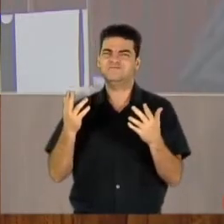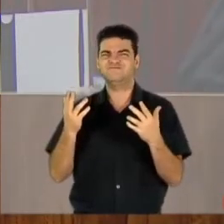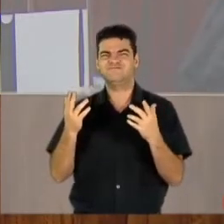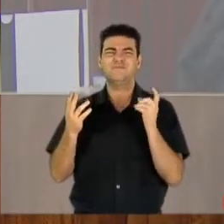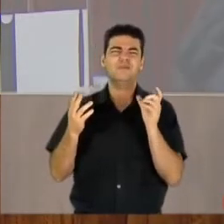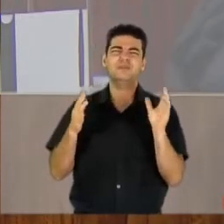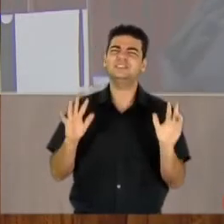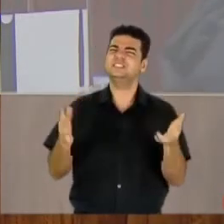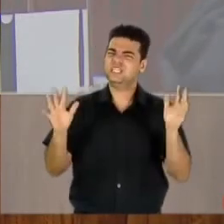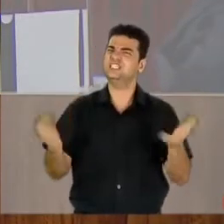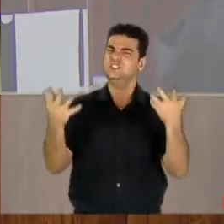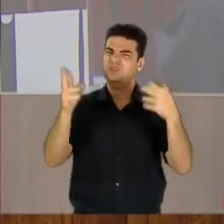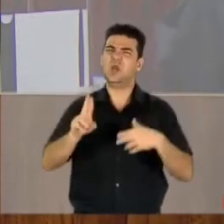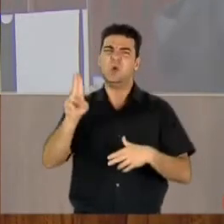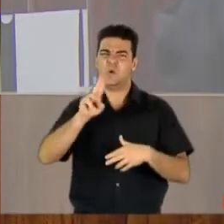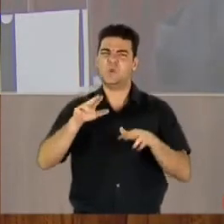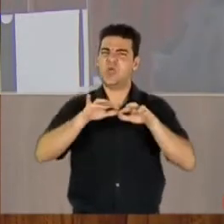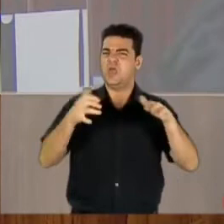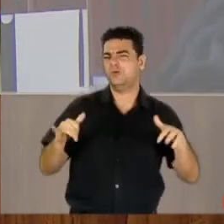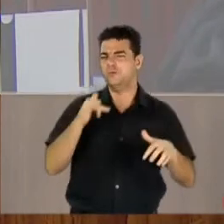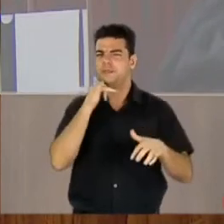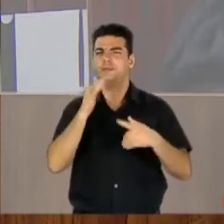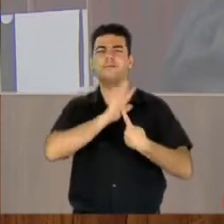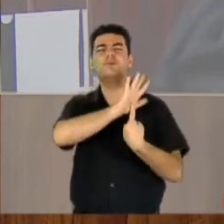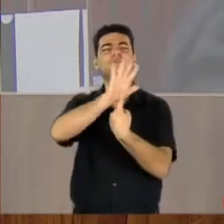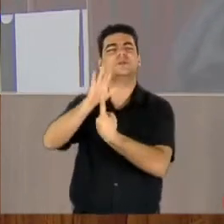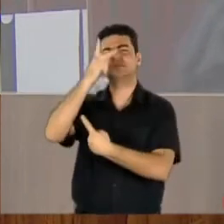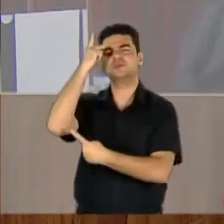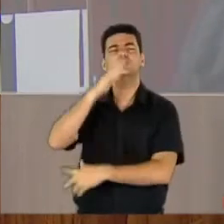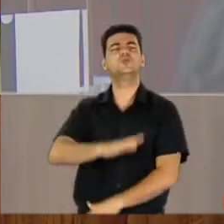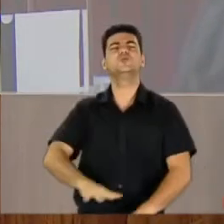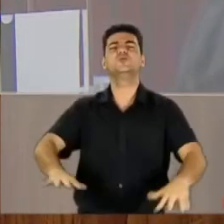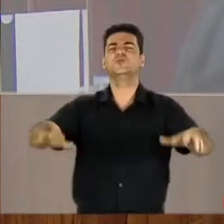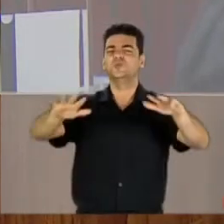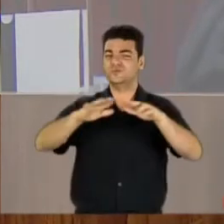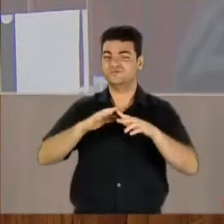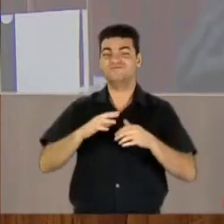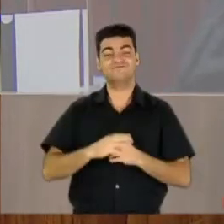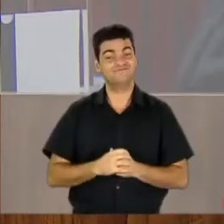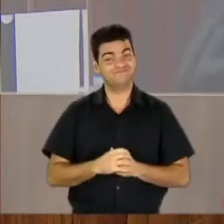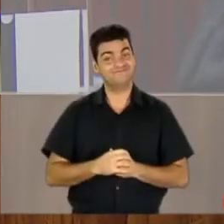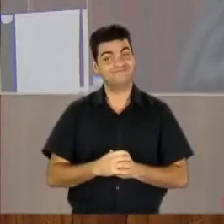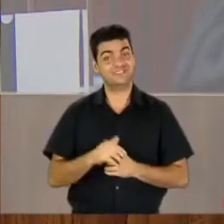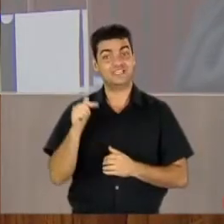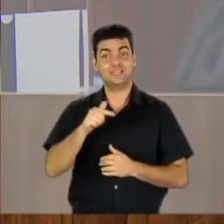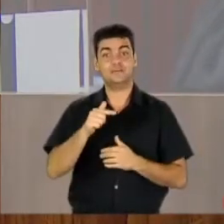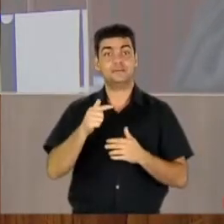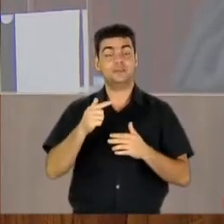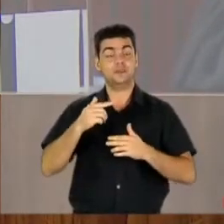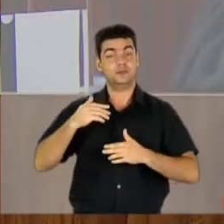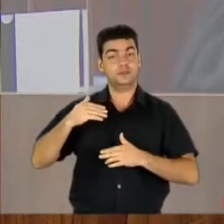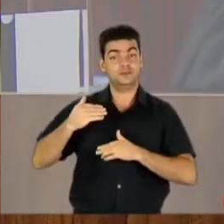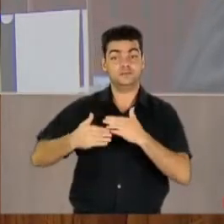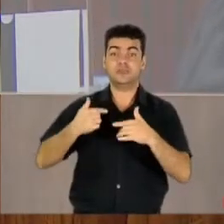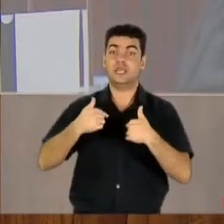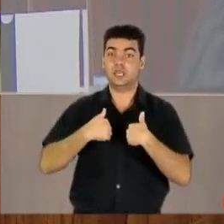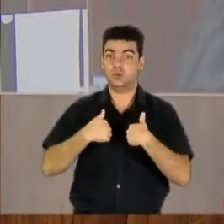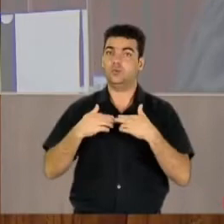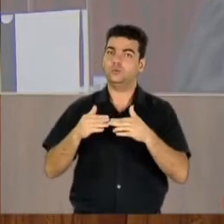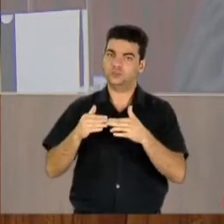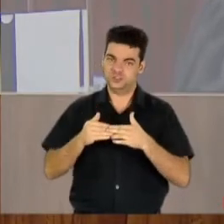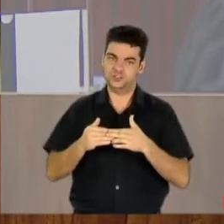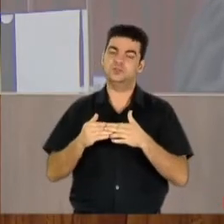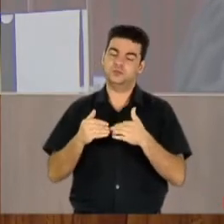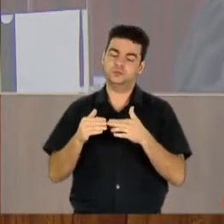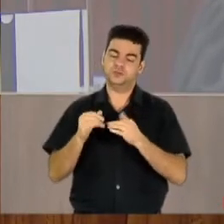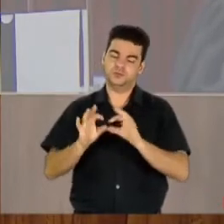diria, da urna eletrônica, apresentação à população brasileira em geral, numa campanha que eu pedi em nome do